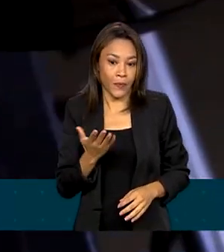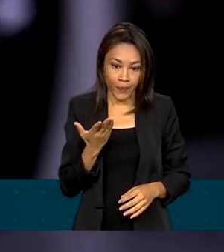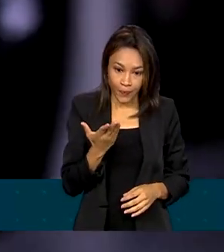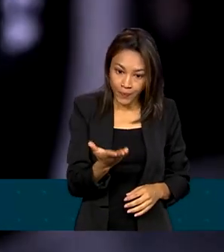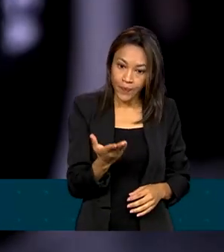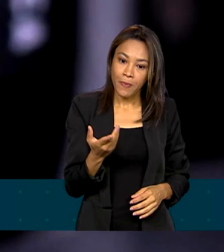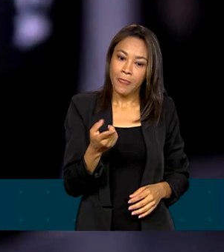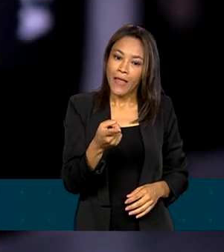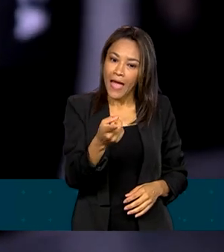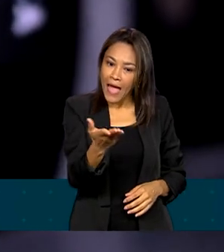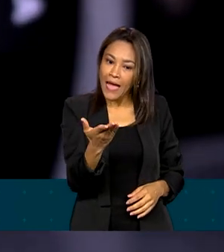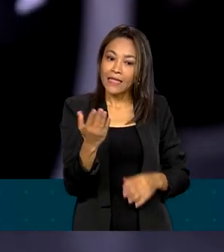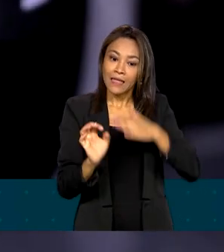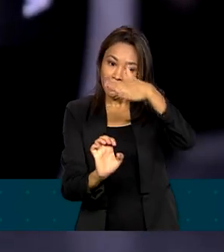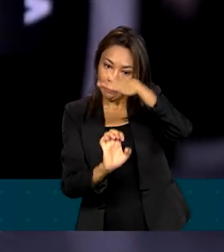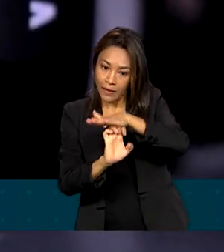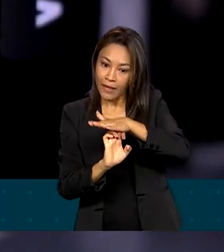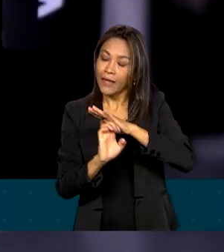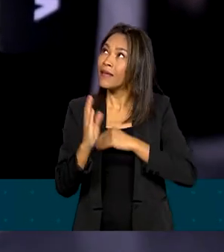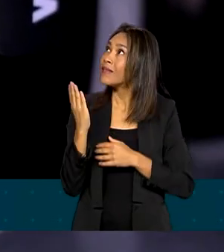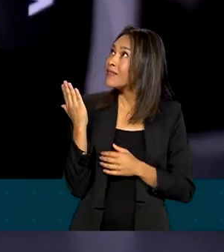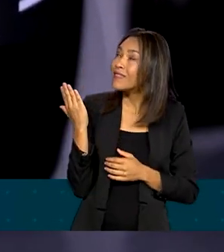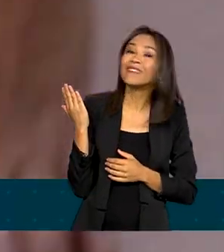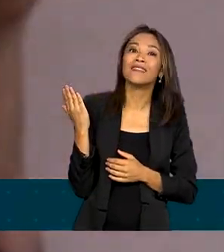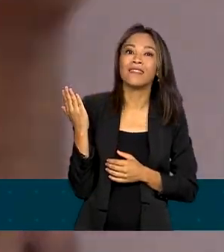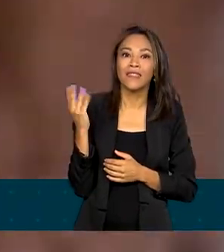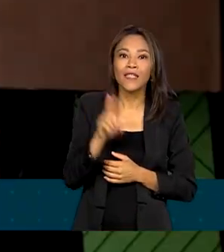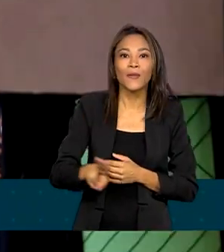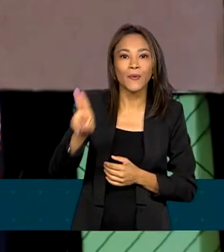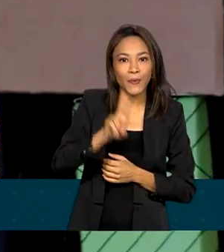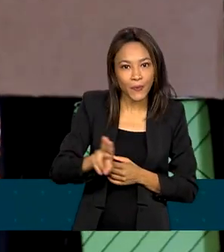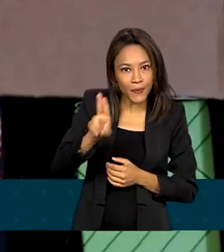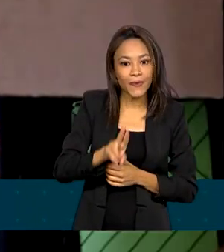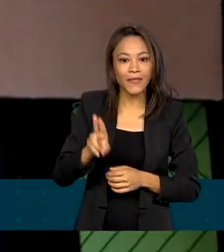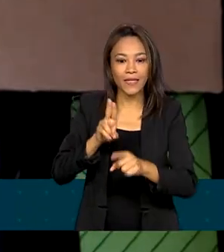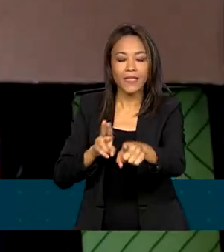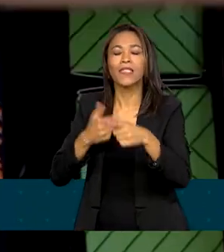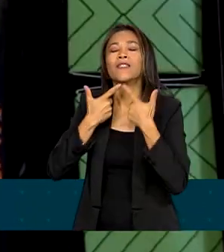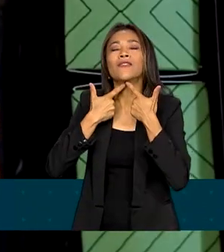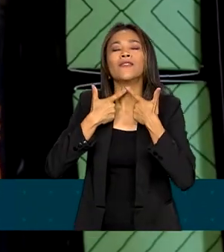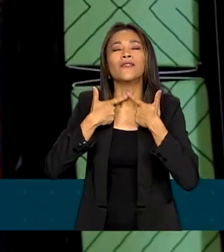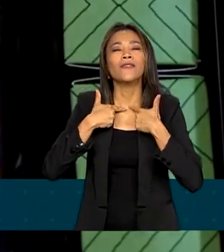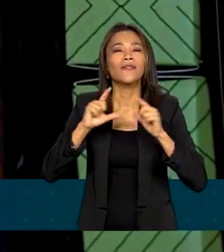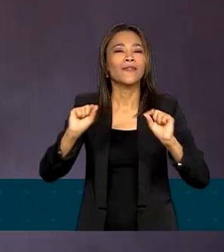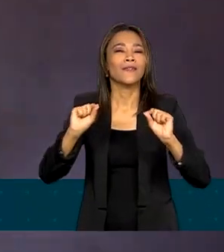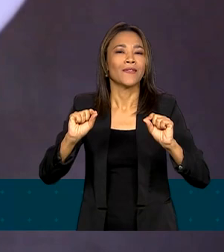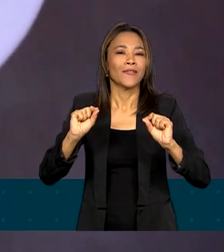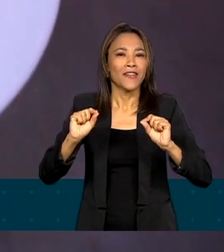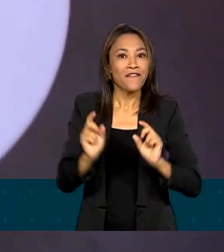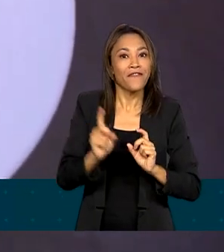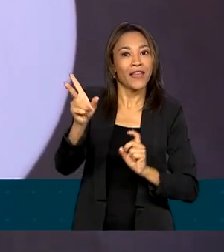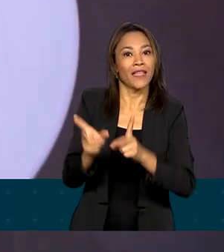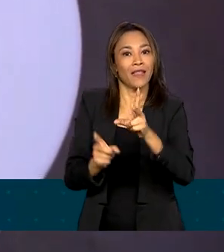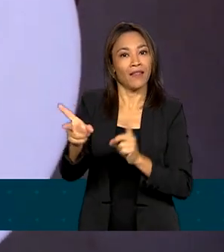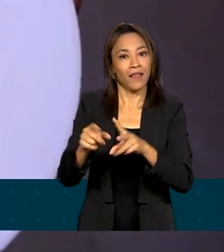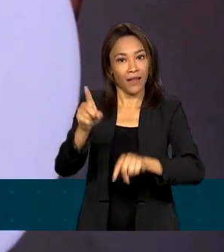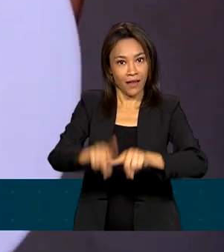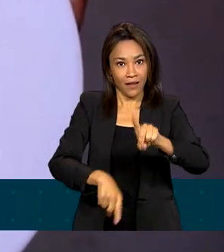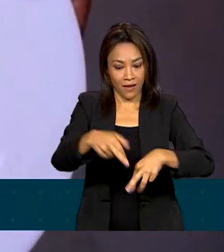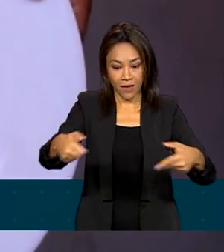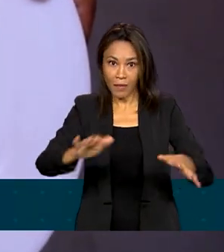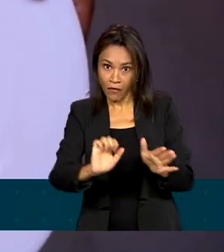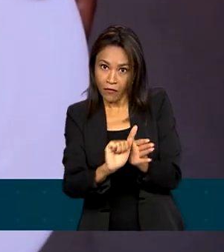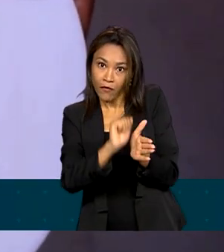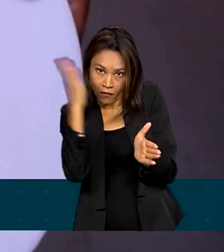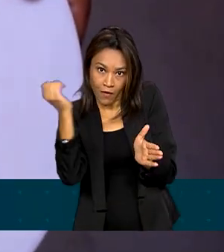fabrica 20 produtos originários da Amazônia, tinha um desejo de entrar para o mercado internacional e